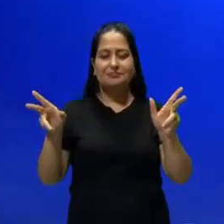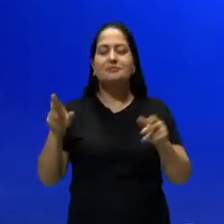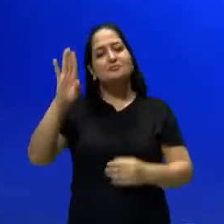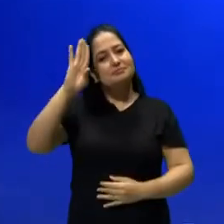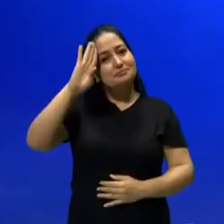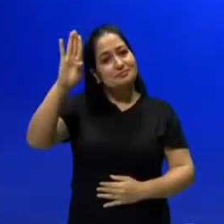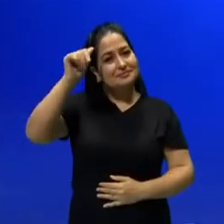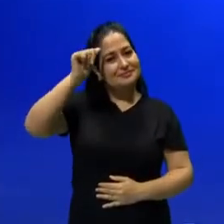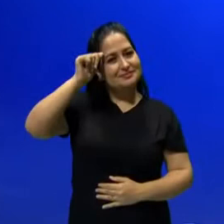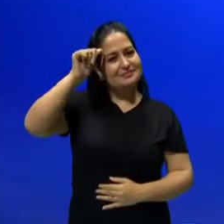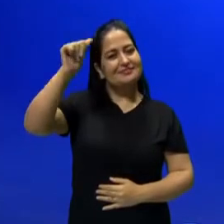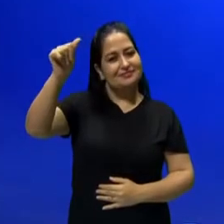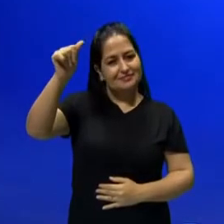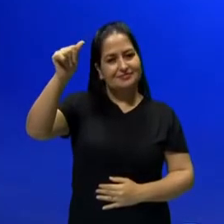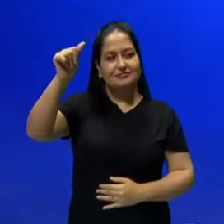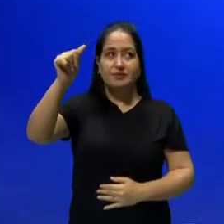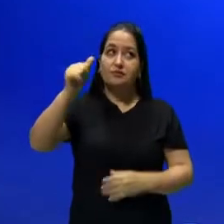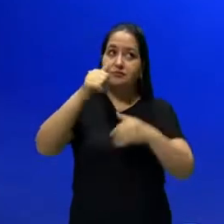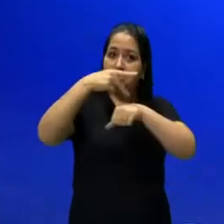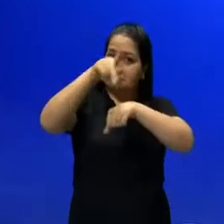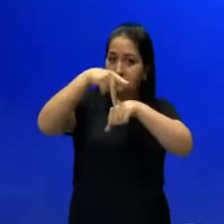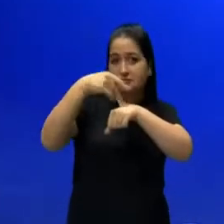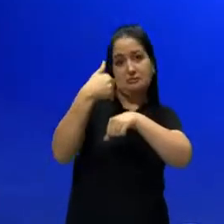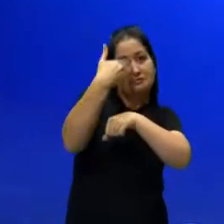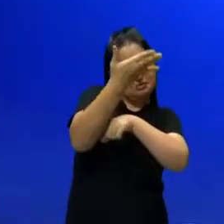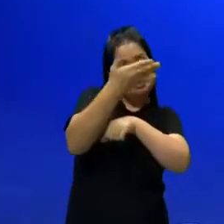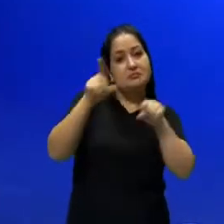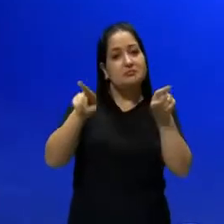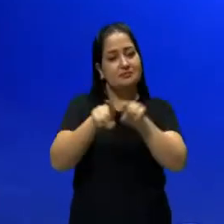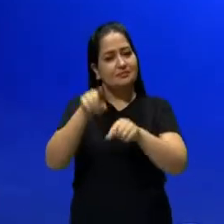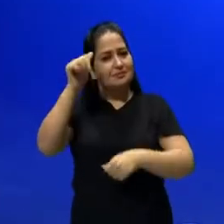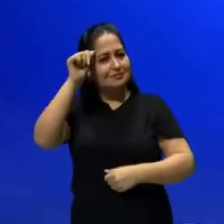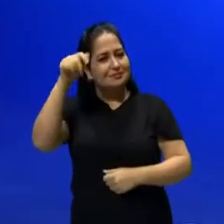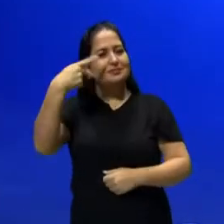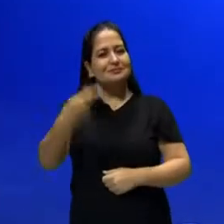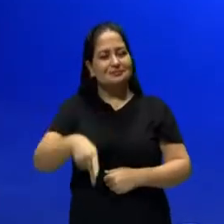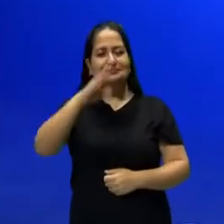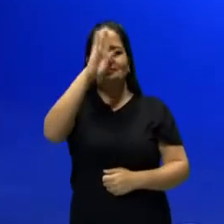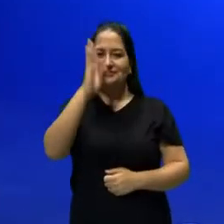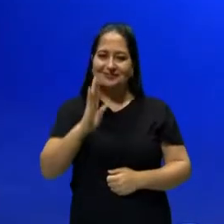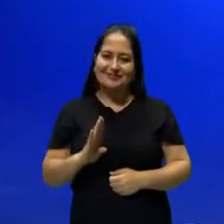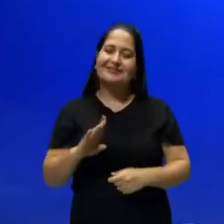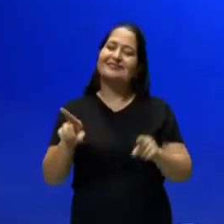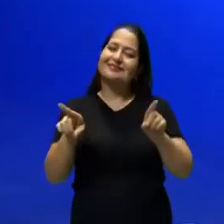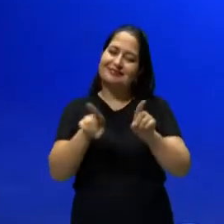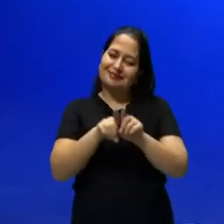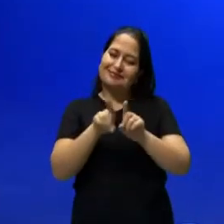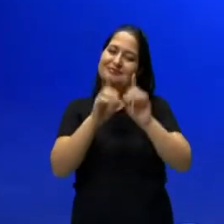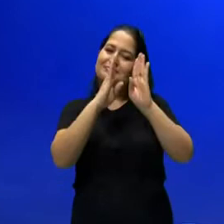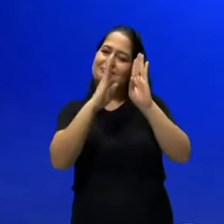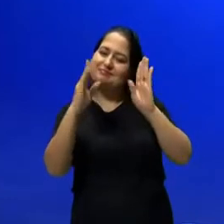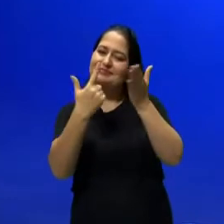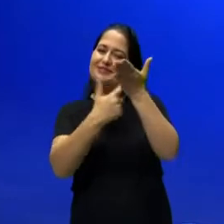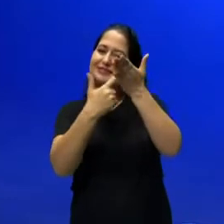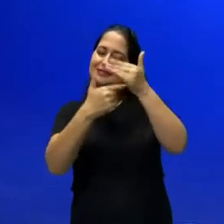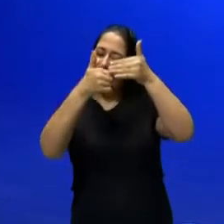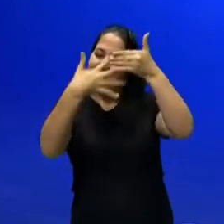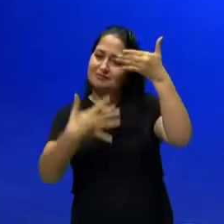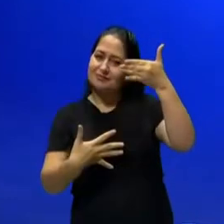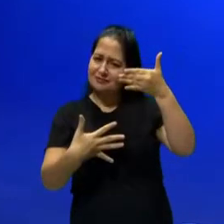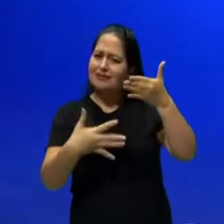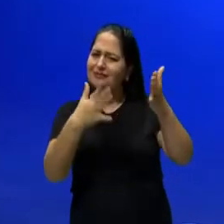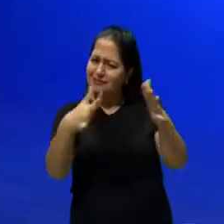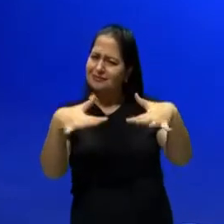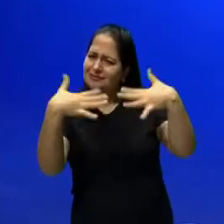principais autores, os estrangeiros e também os brasileiros, e as nossas referências bibliográficas. Fica